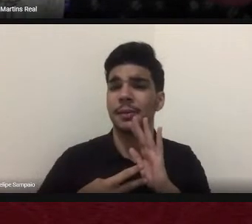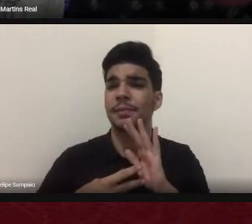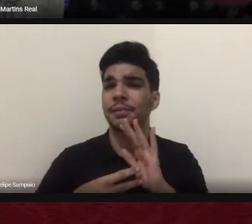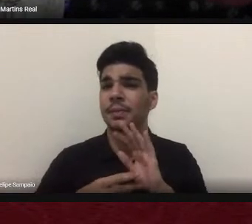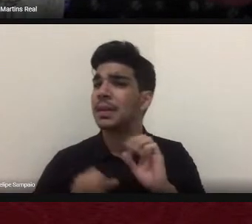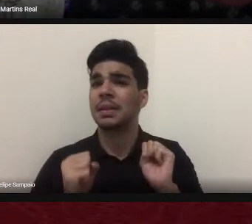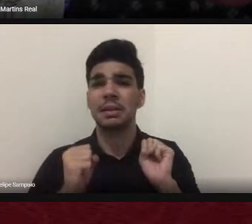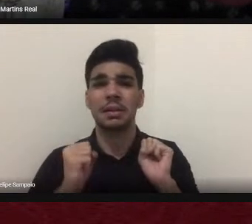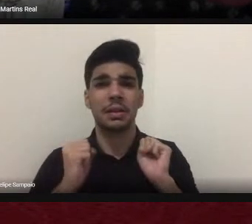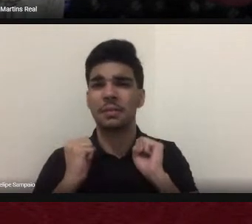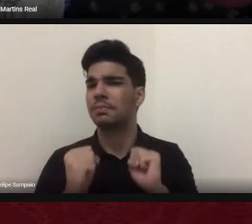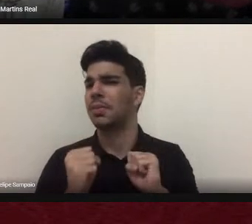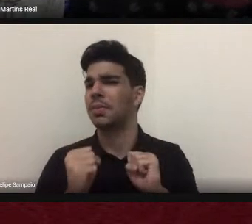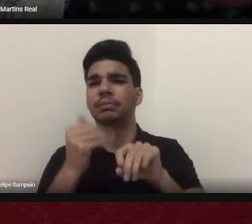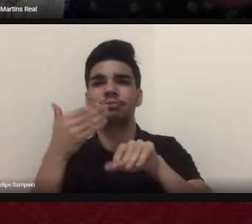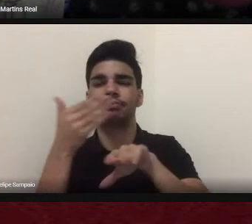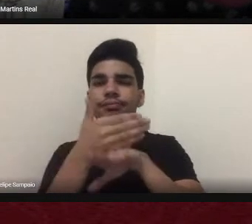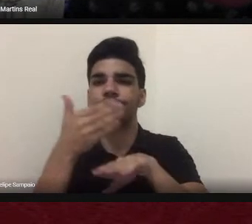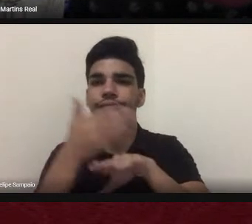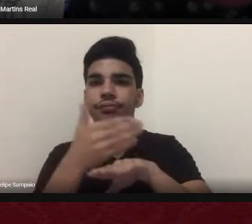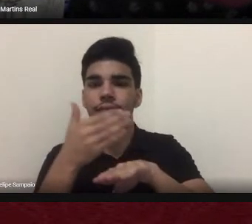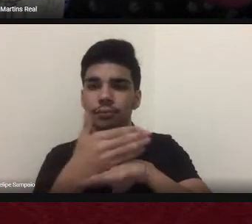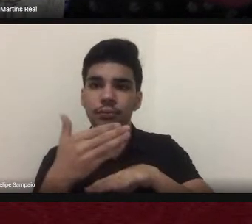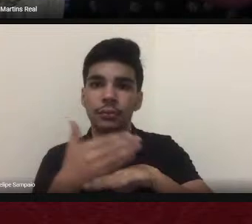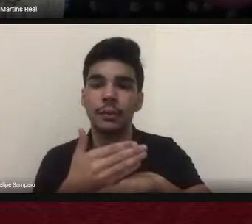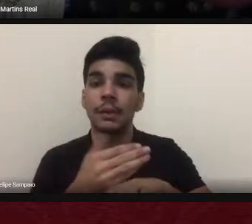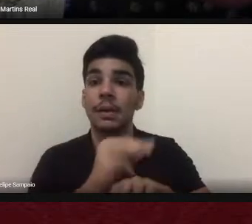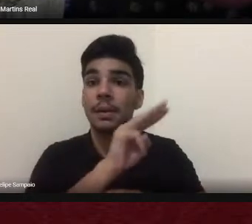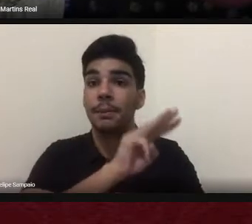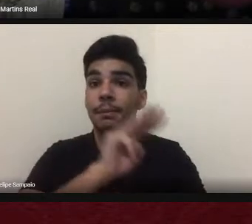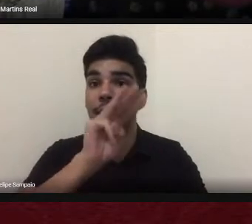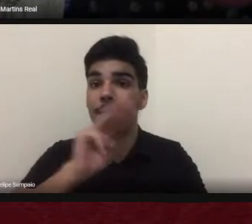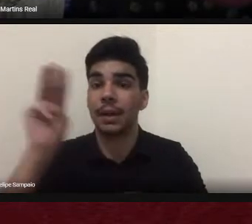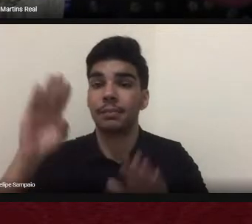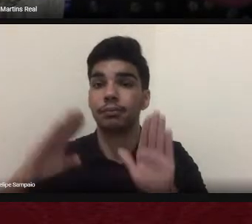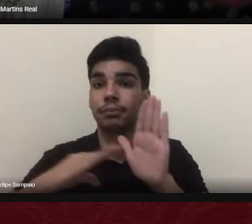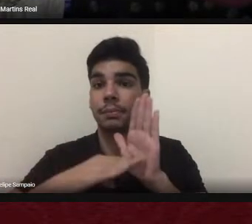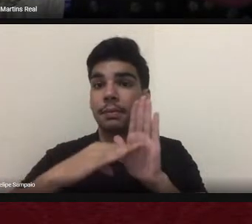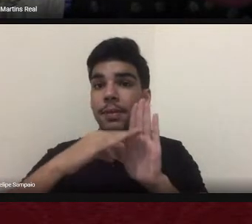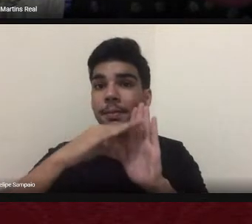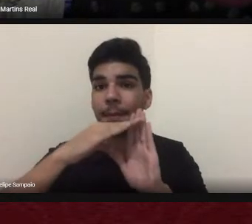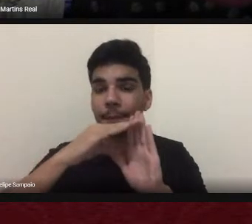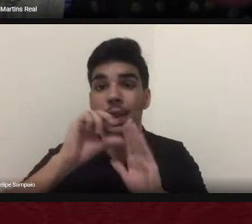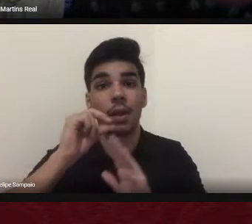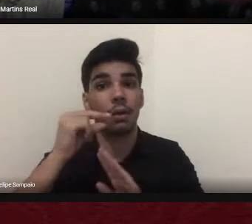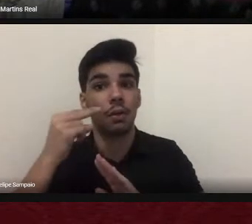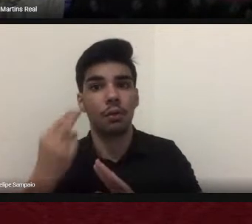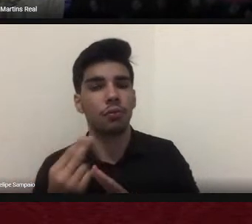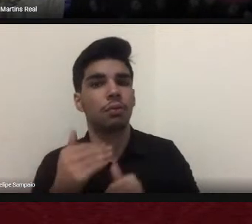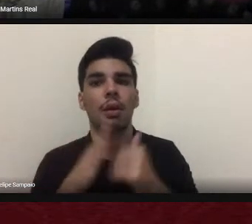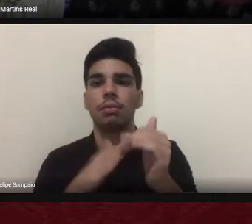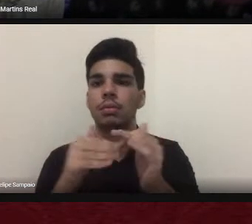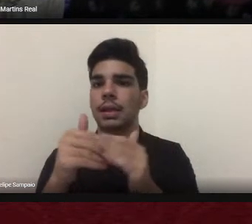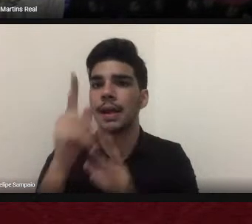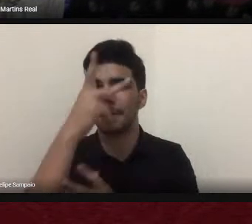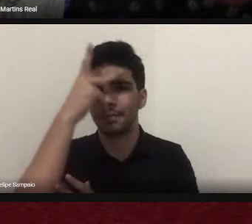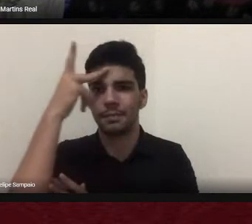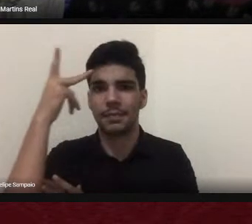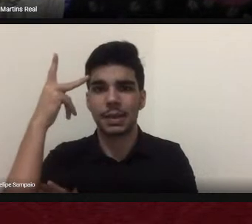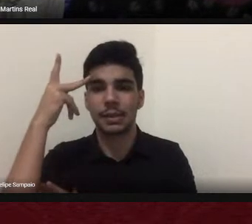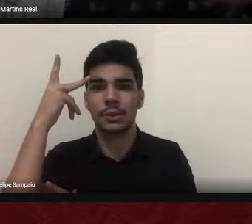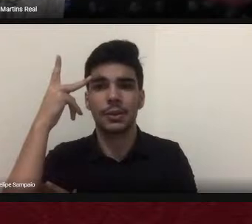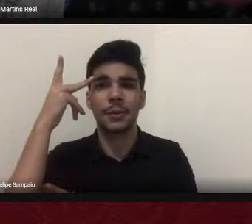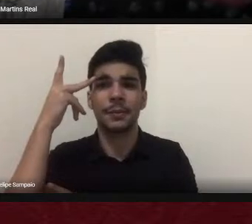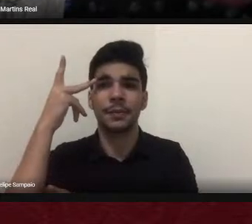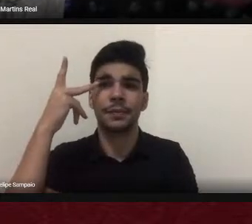acessado pela página da nossa editora por qualquer pessoa. A obra impressa,